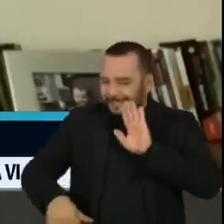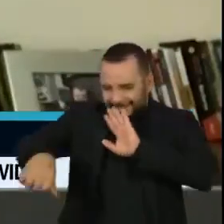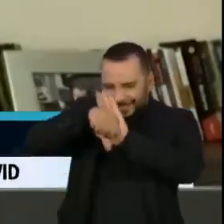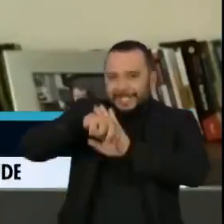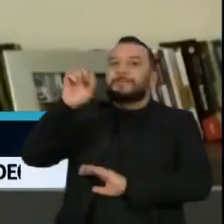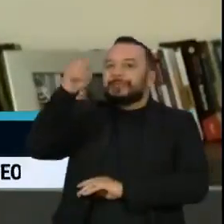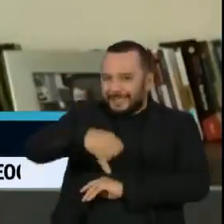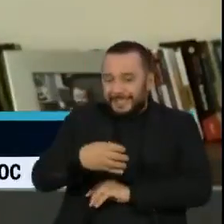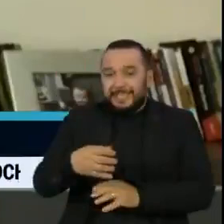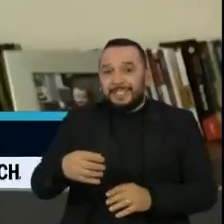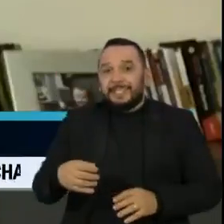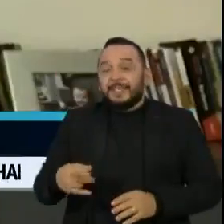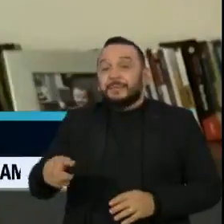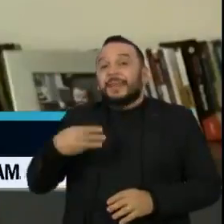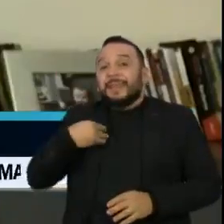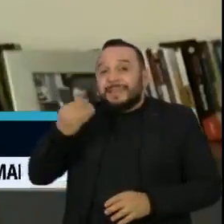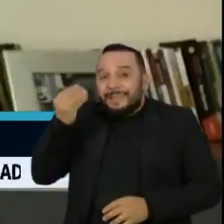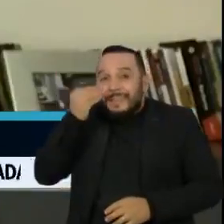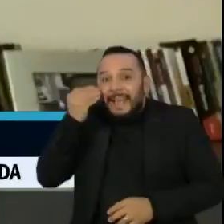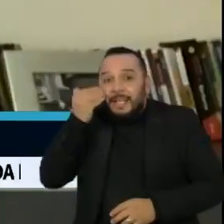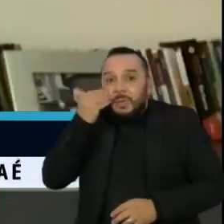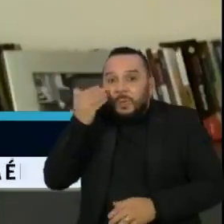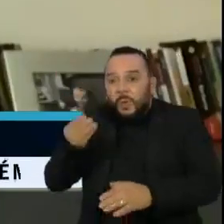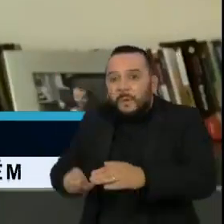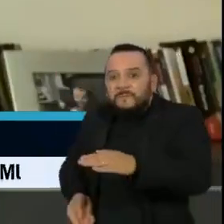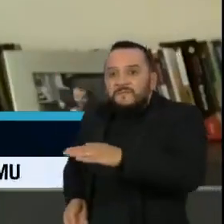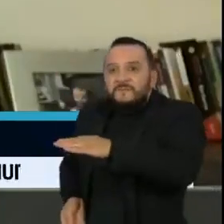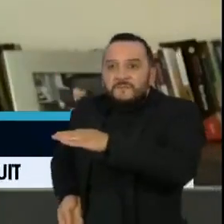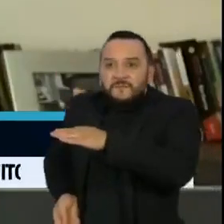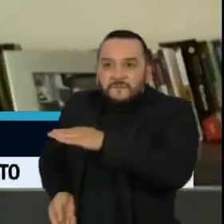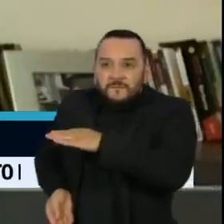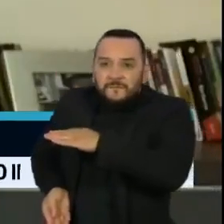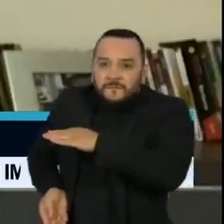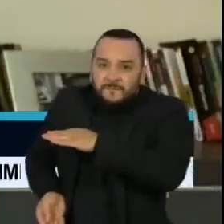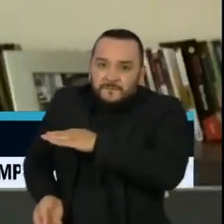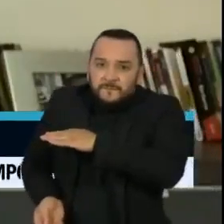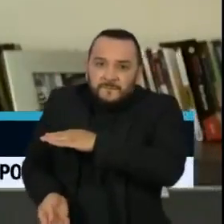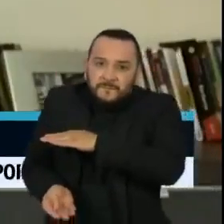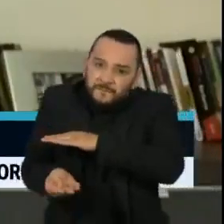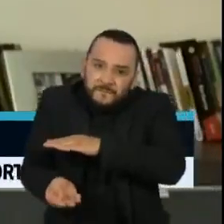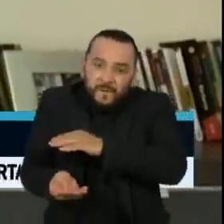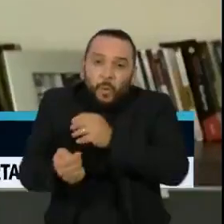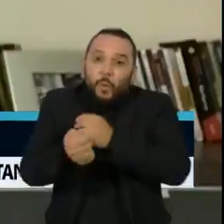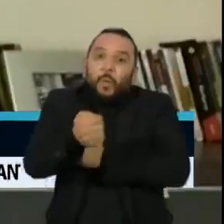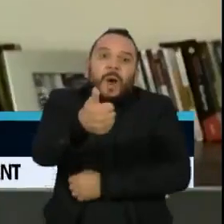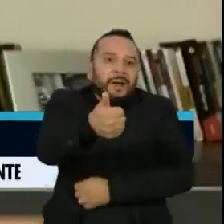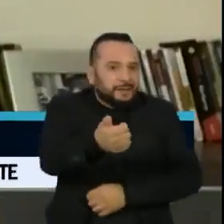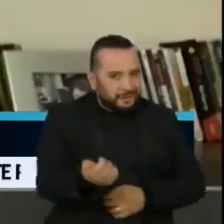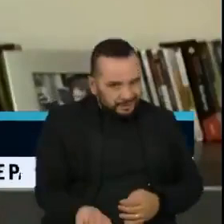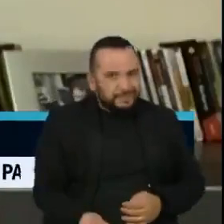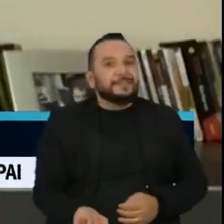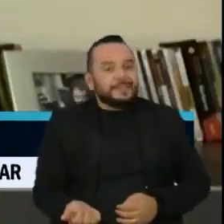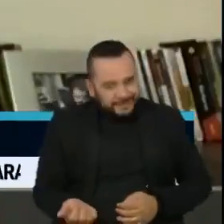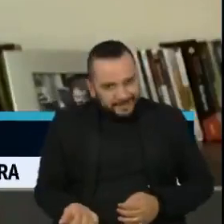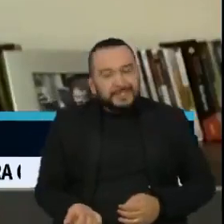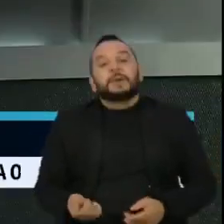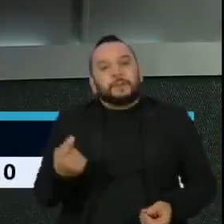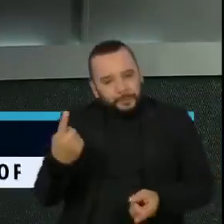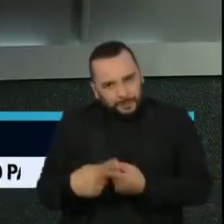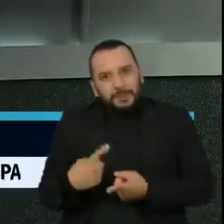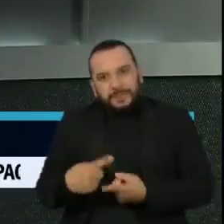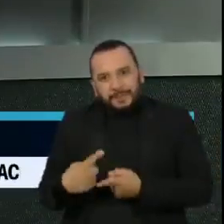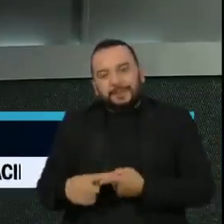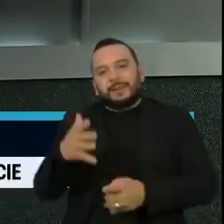em si, porque aí o crime, além de você ter atrapalhado a compra de vacina de